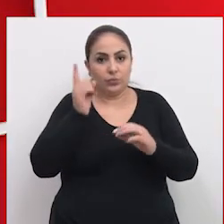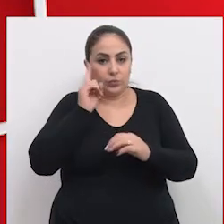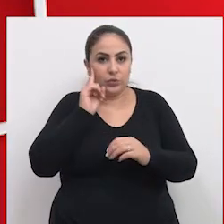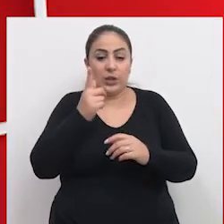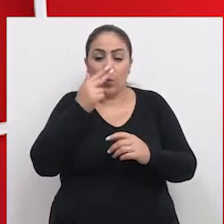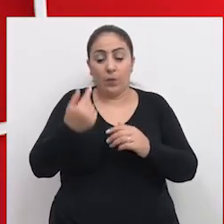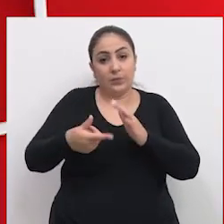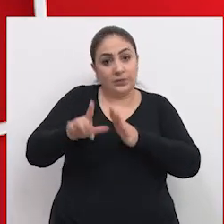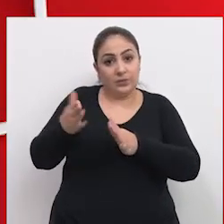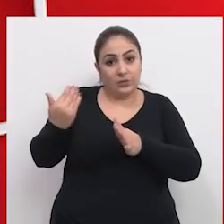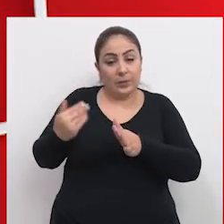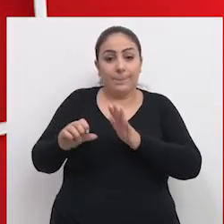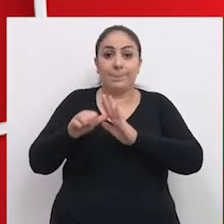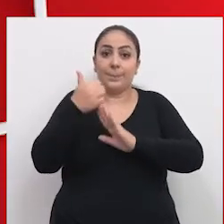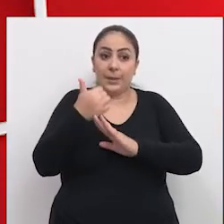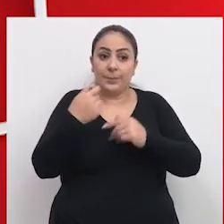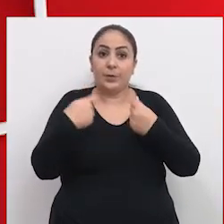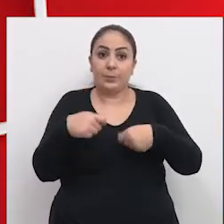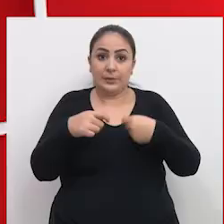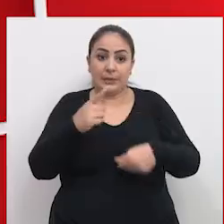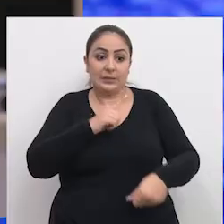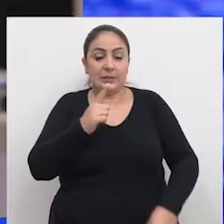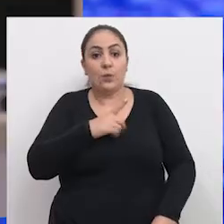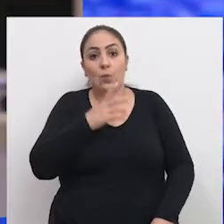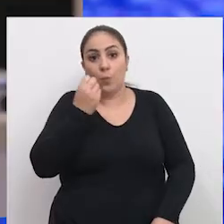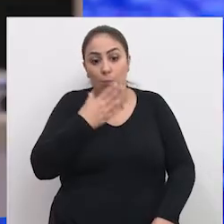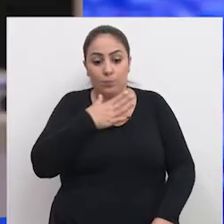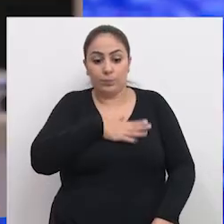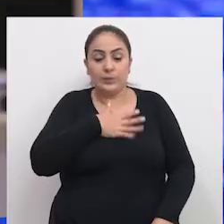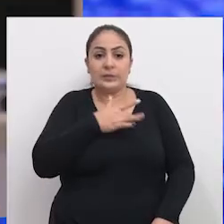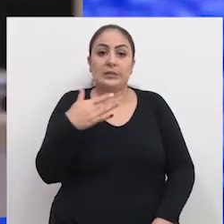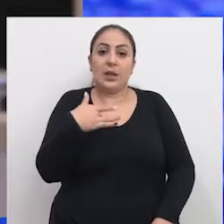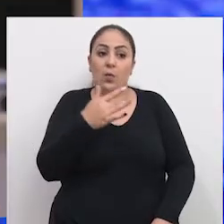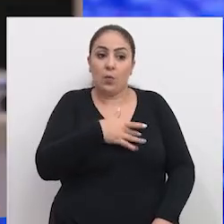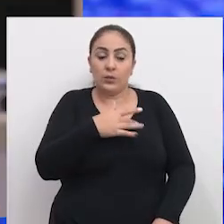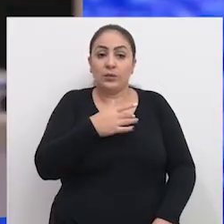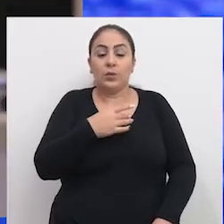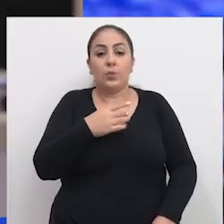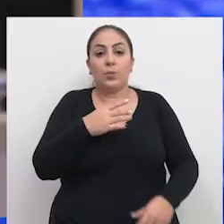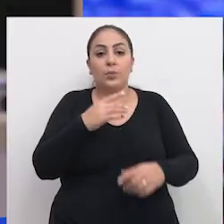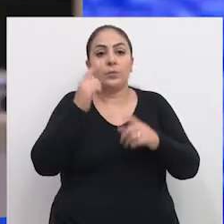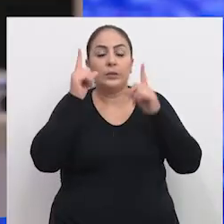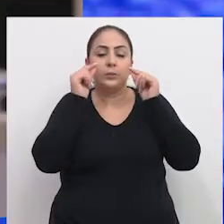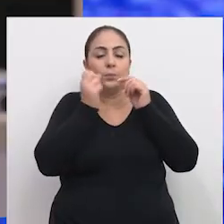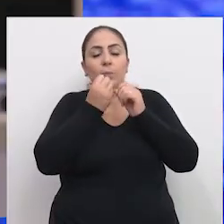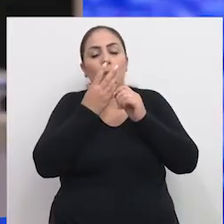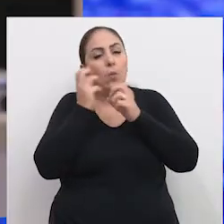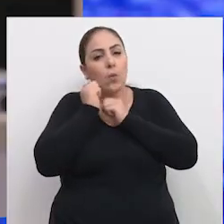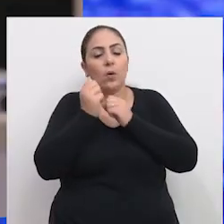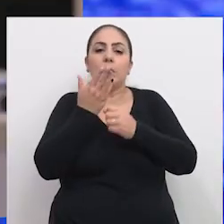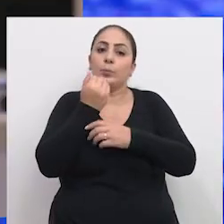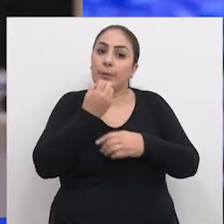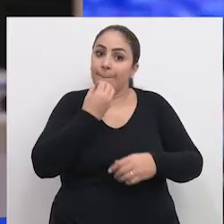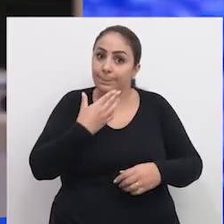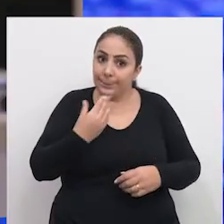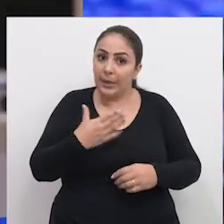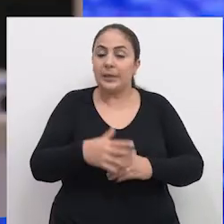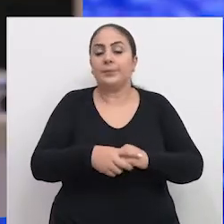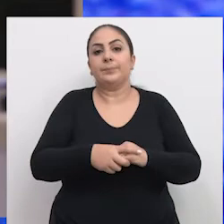Como já era anteriormente, primeiramente tem que ter um bom estado de saúde, ter uma noite boa de sono, ver bem